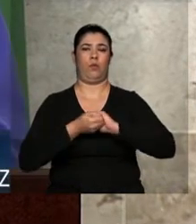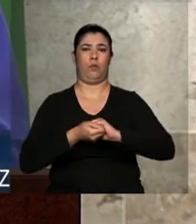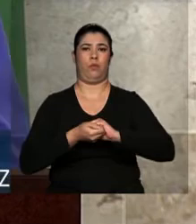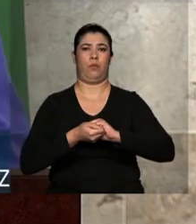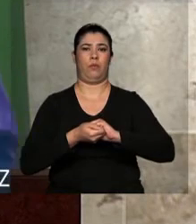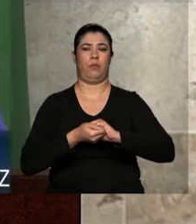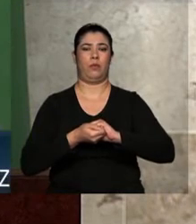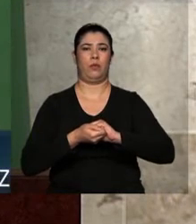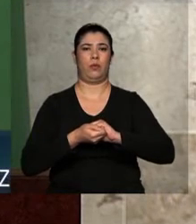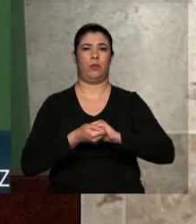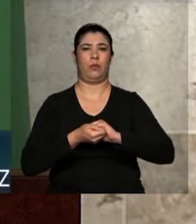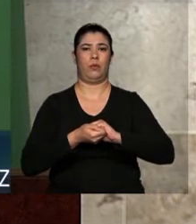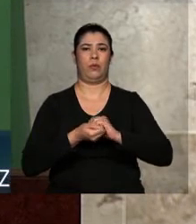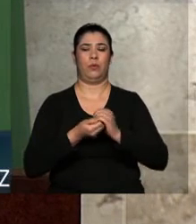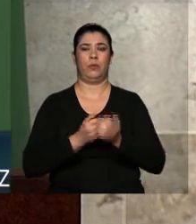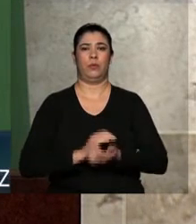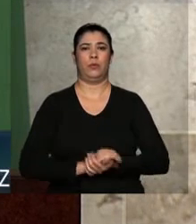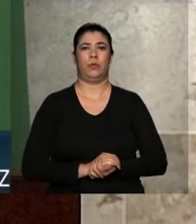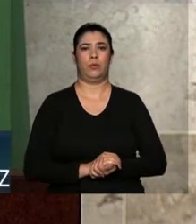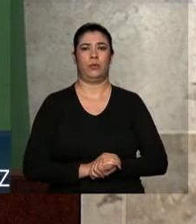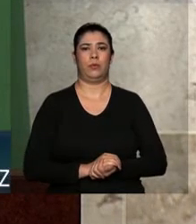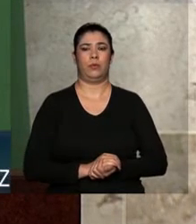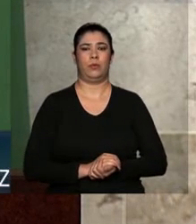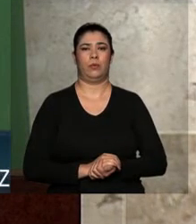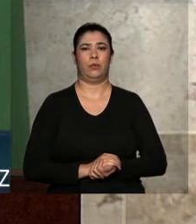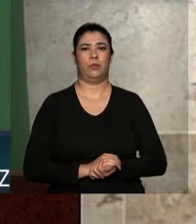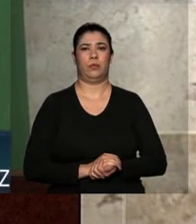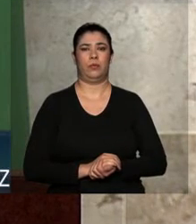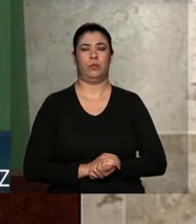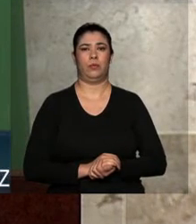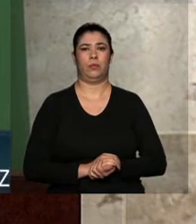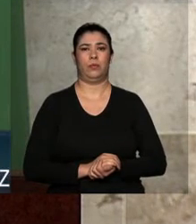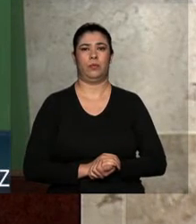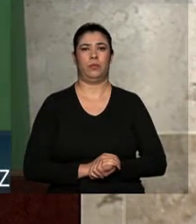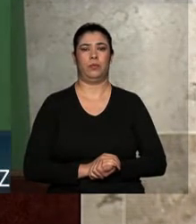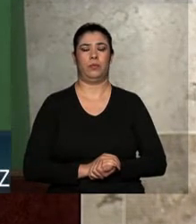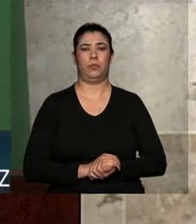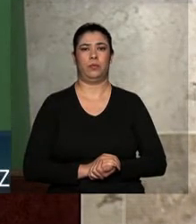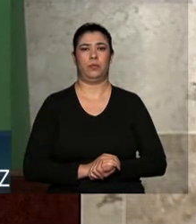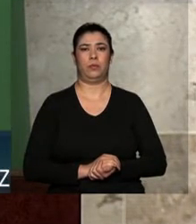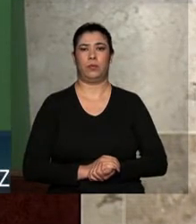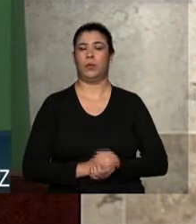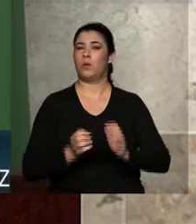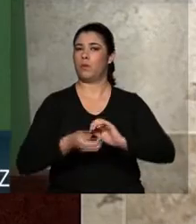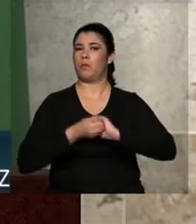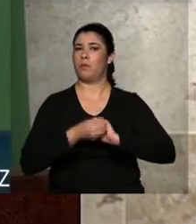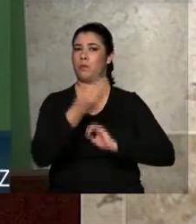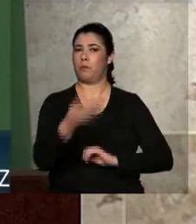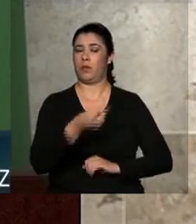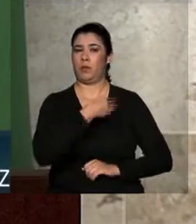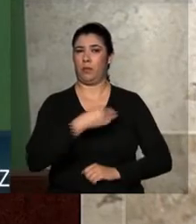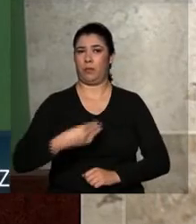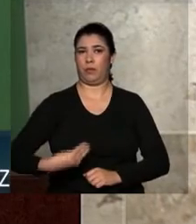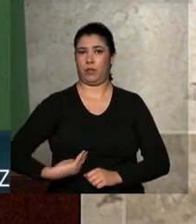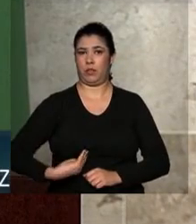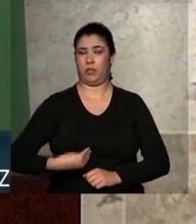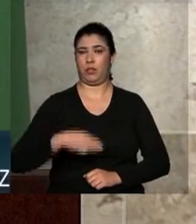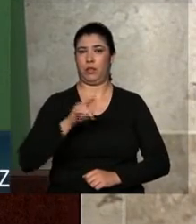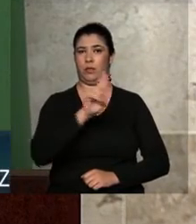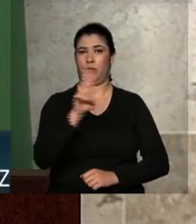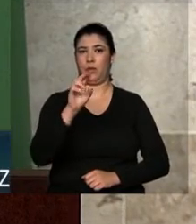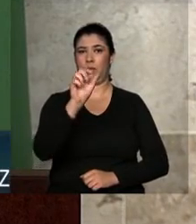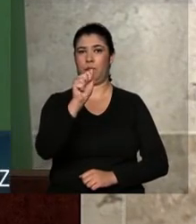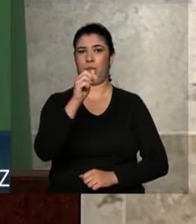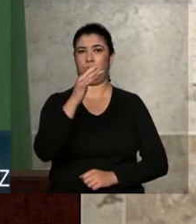cumprimentando o nosso ministro Guilherme Afif Domingos.